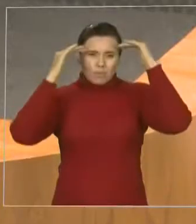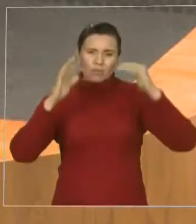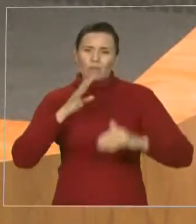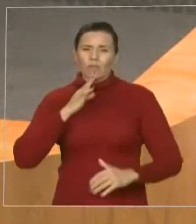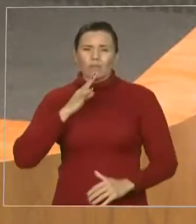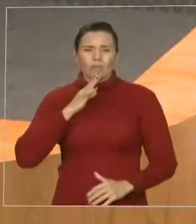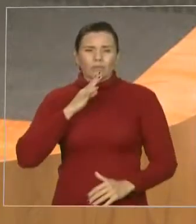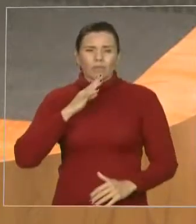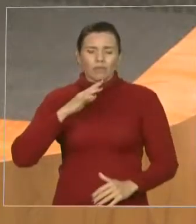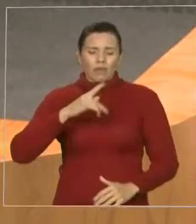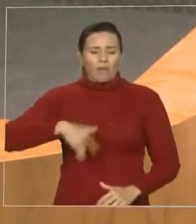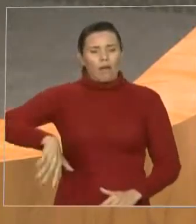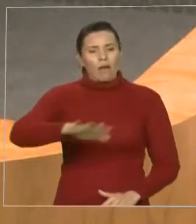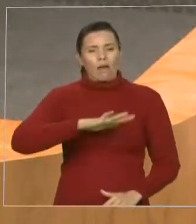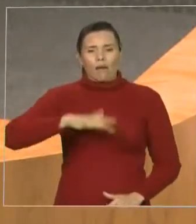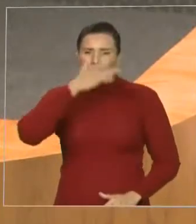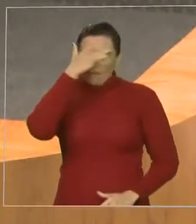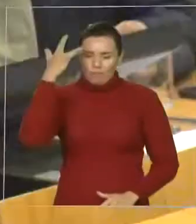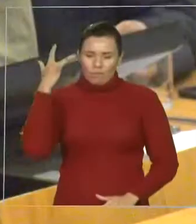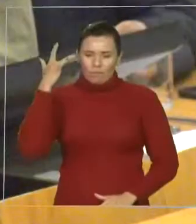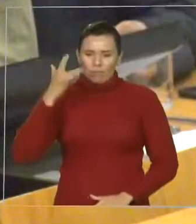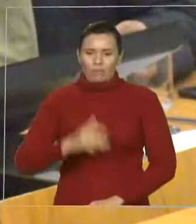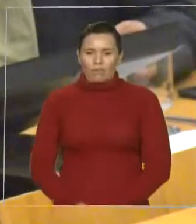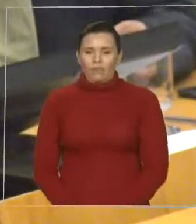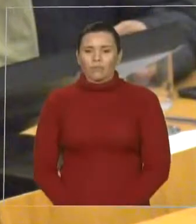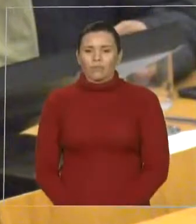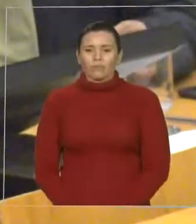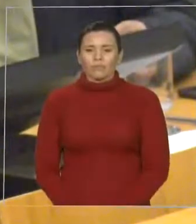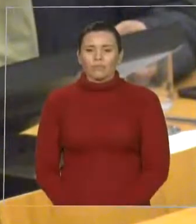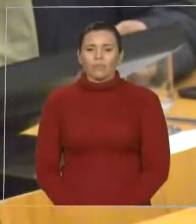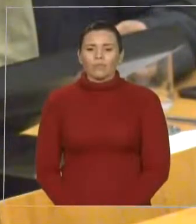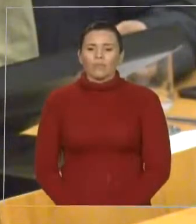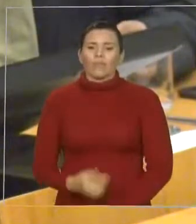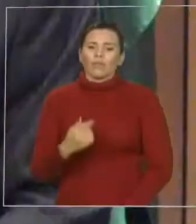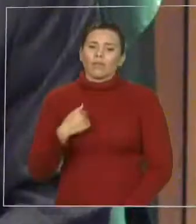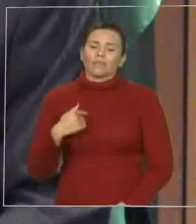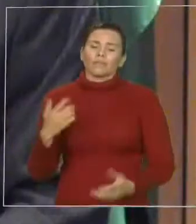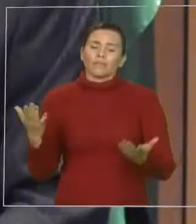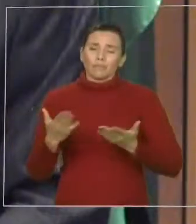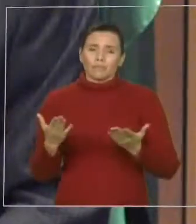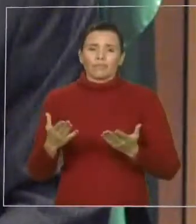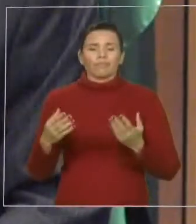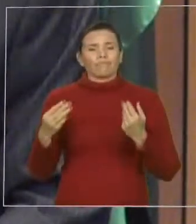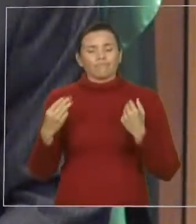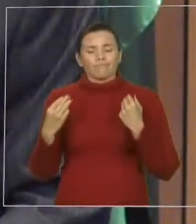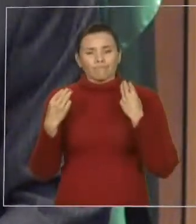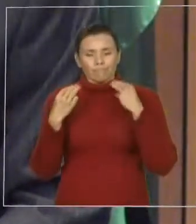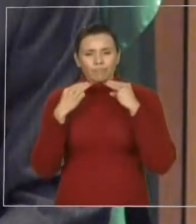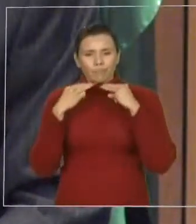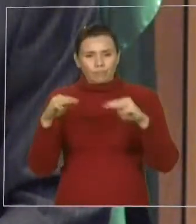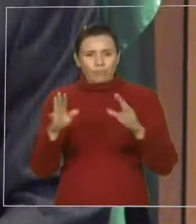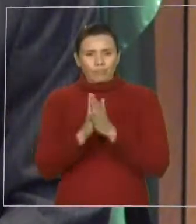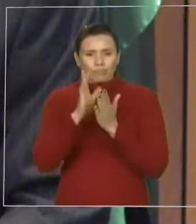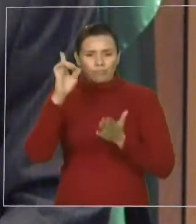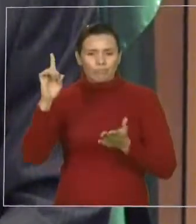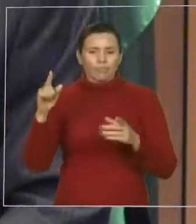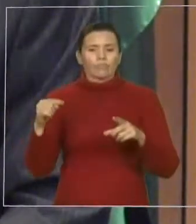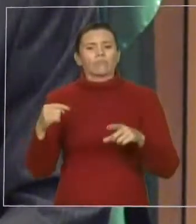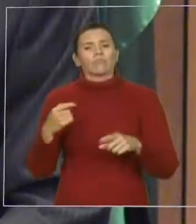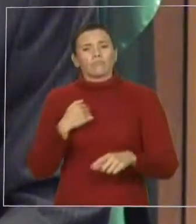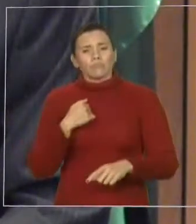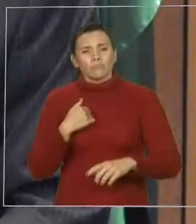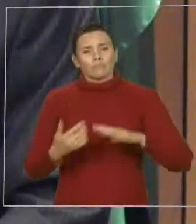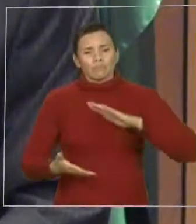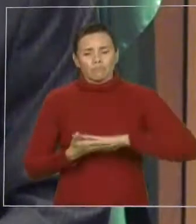21. Com essa mensagem bíblica, cumprimento os doutos, nobres parlamentares e nosso presidente em